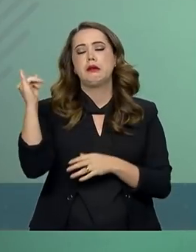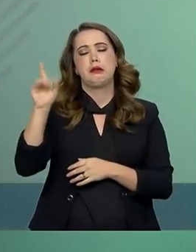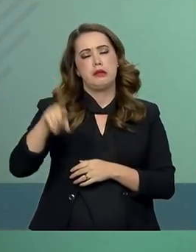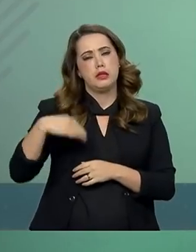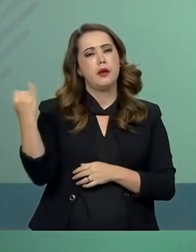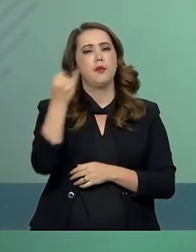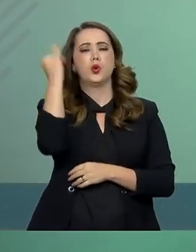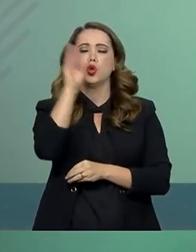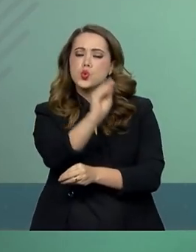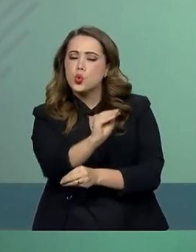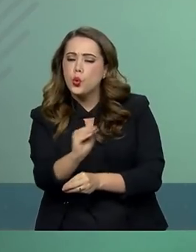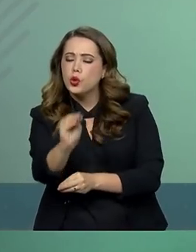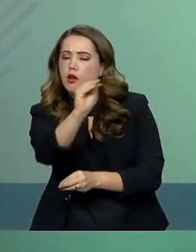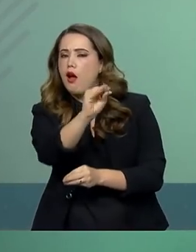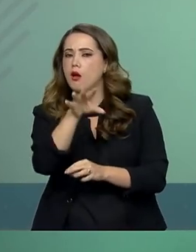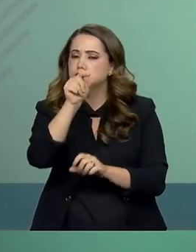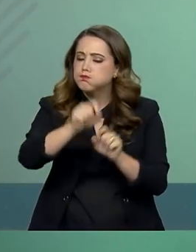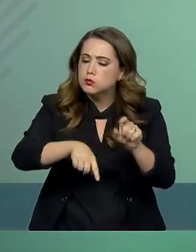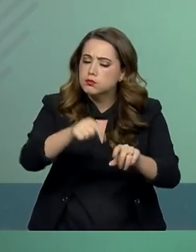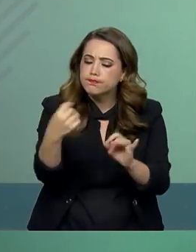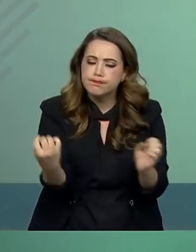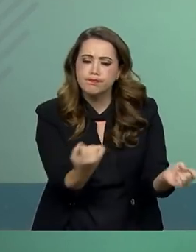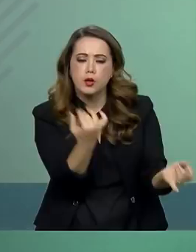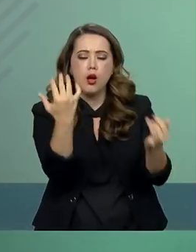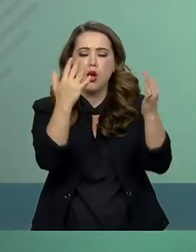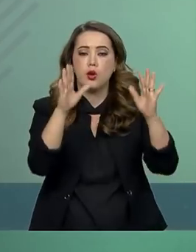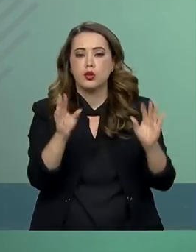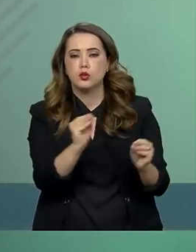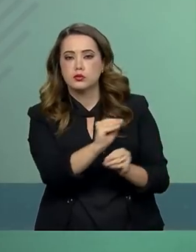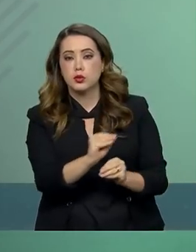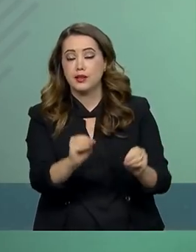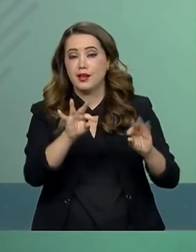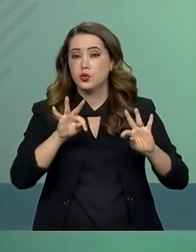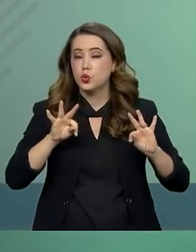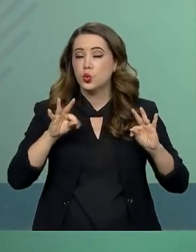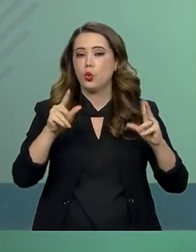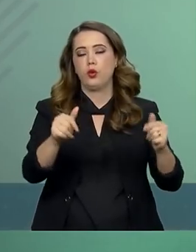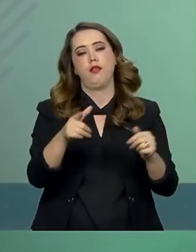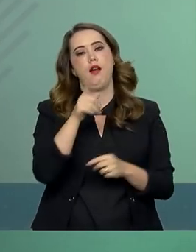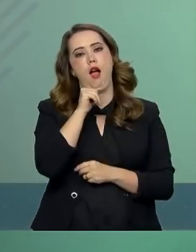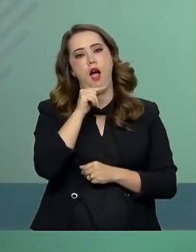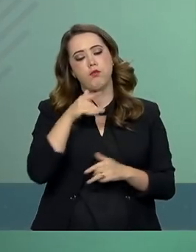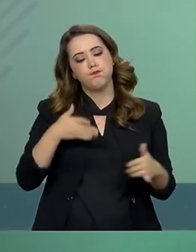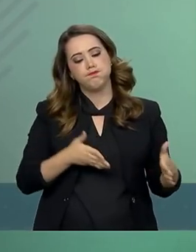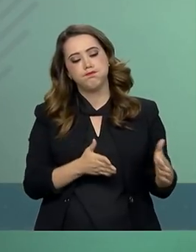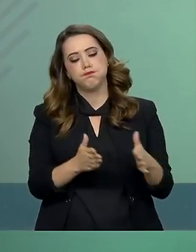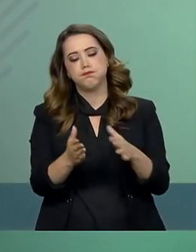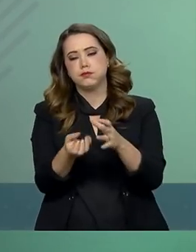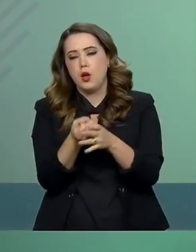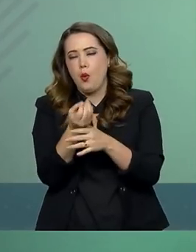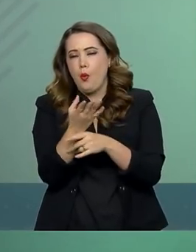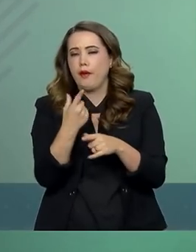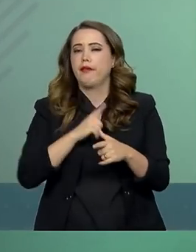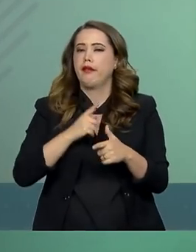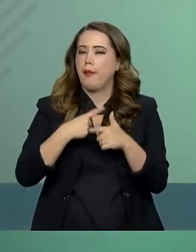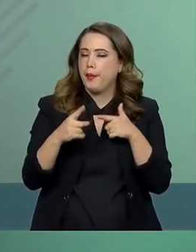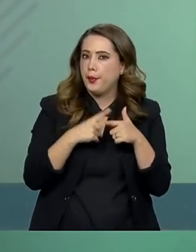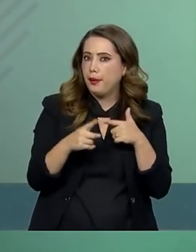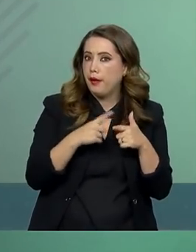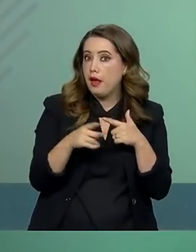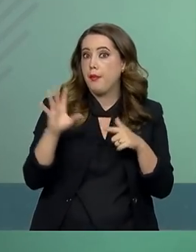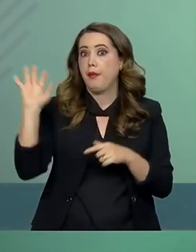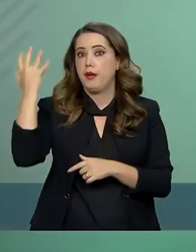conservar e preservar as bacias hidrográficas em situação de vulnerabilidade